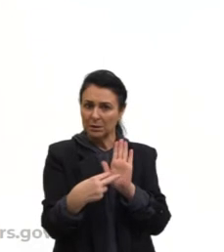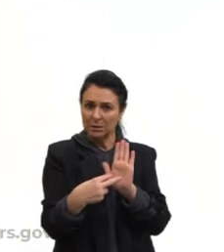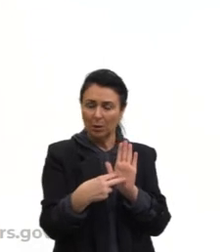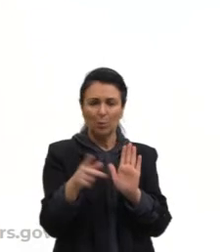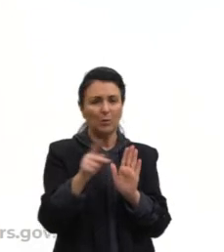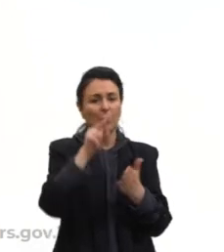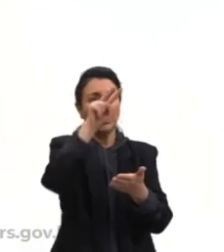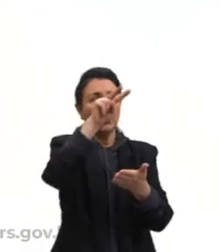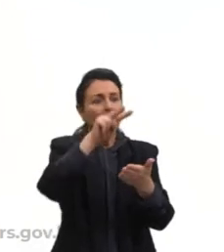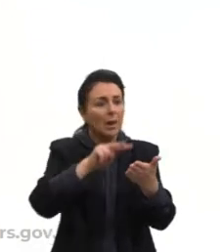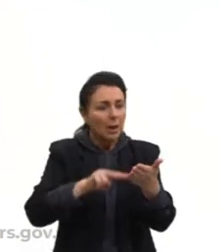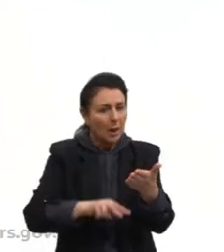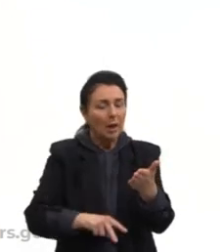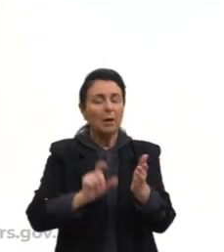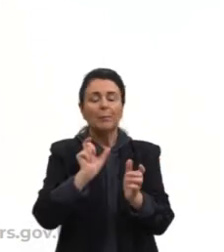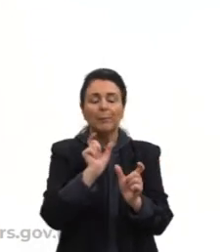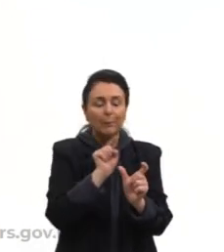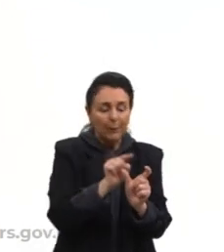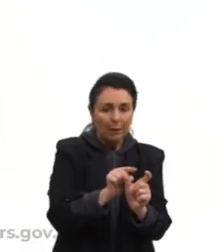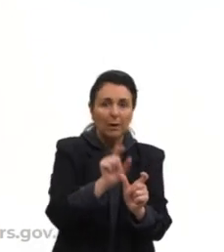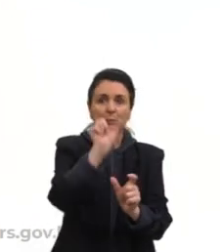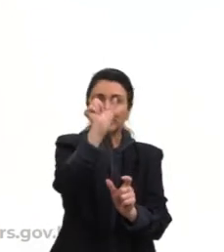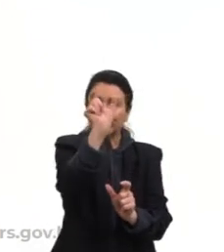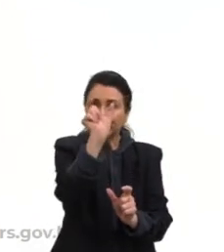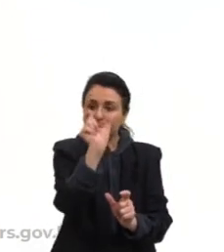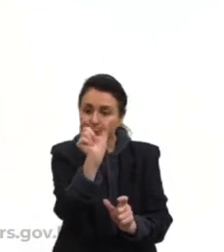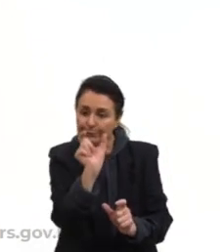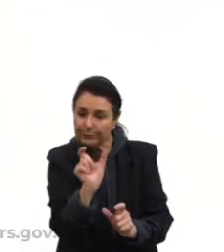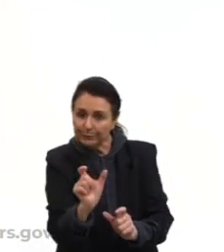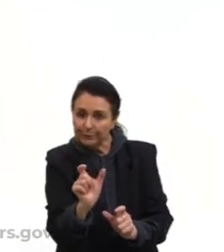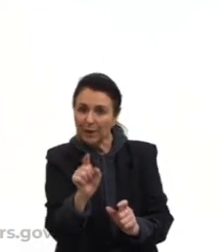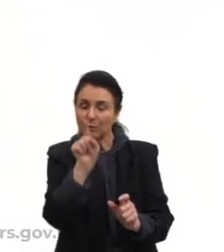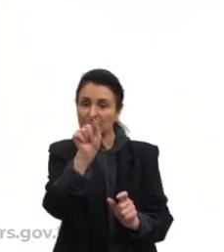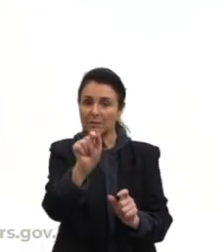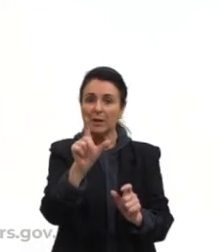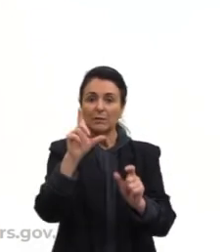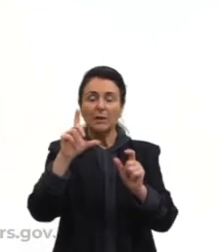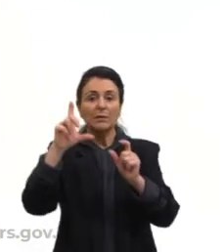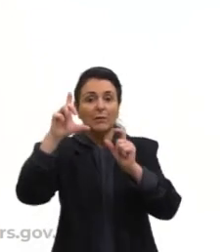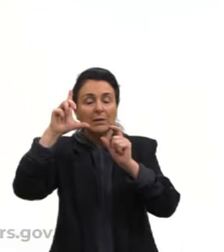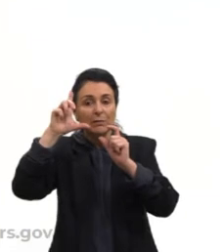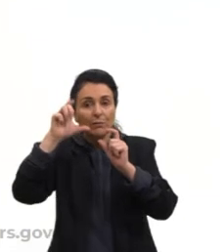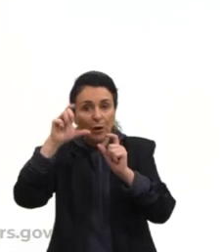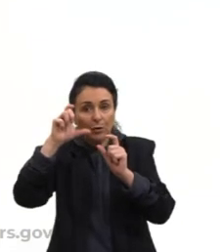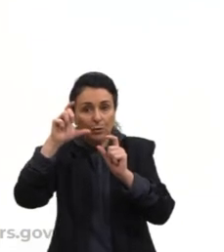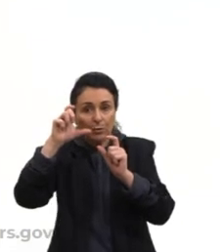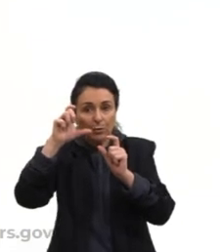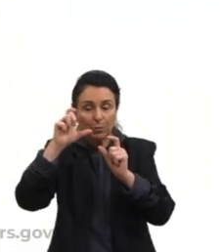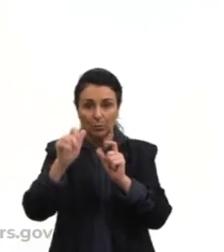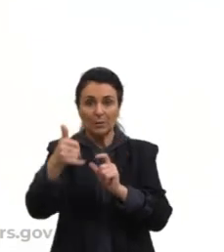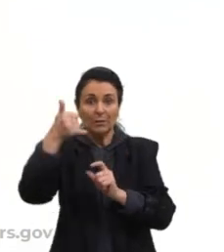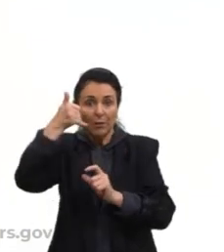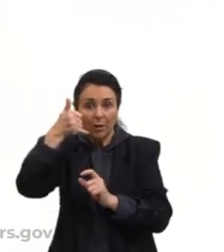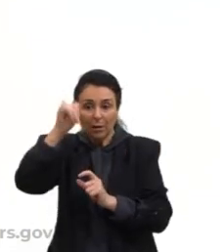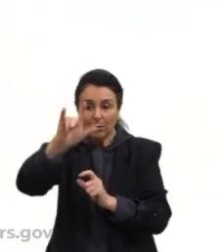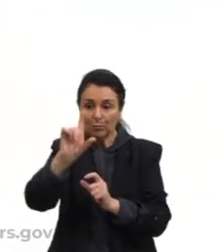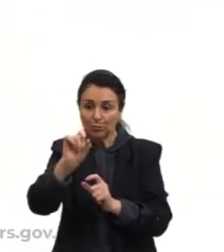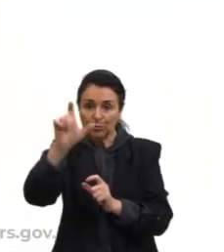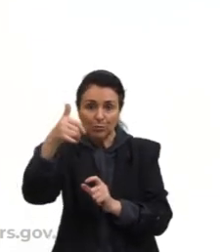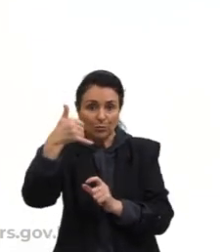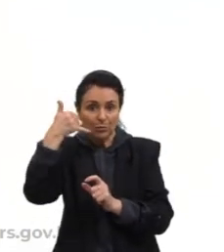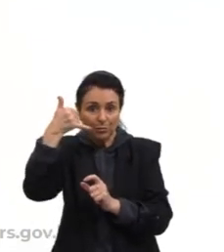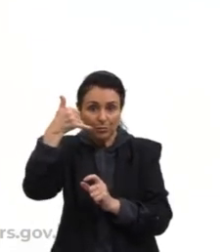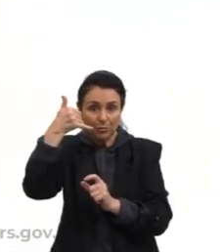ler uma por uma, mas vocês olhando lá, dando um print na tela, observando bem. Então, vocês fiquem atentos nessa questão aí.